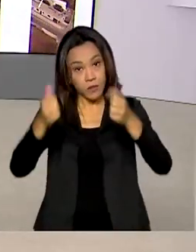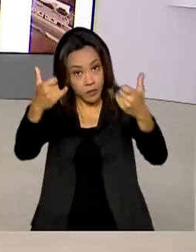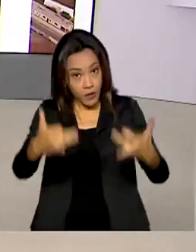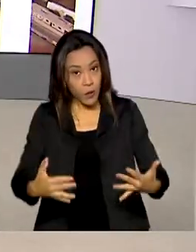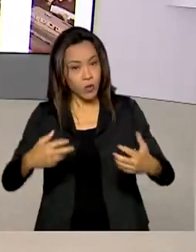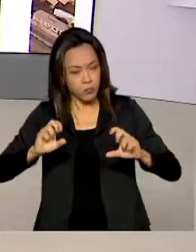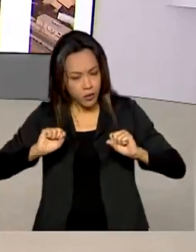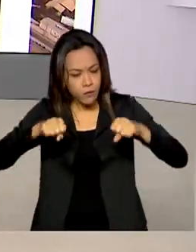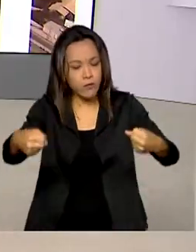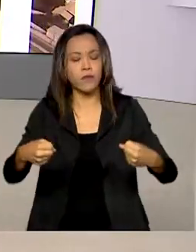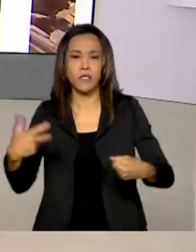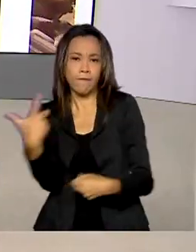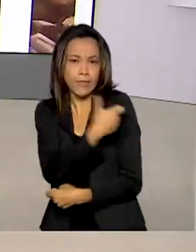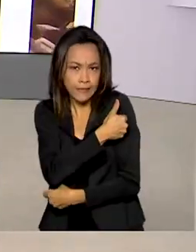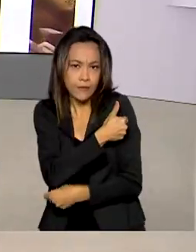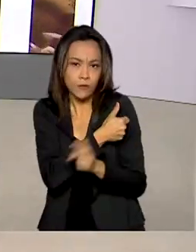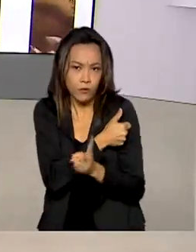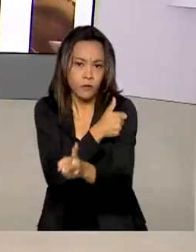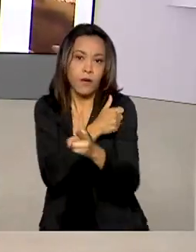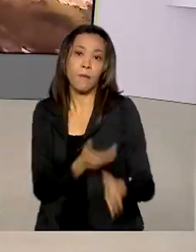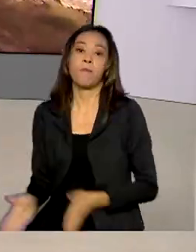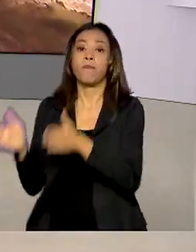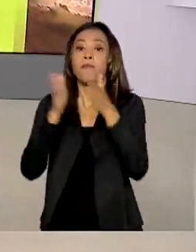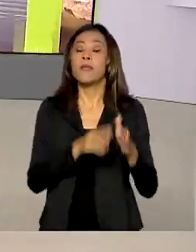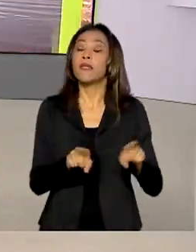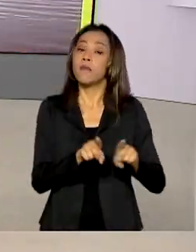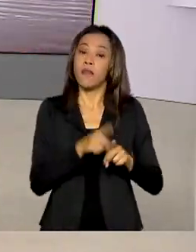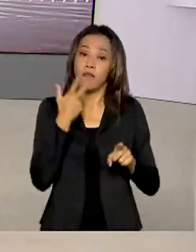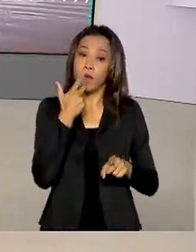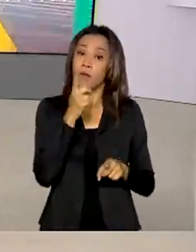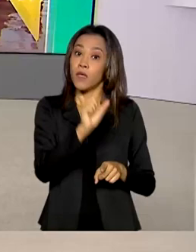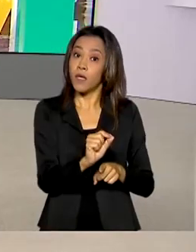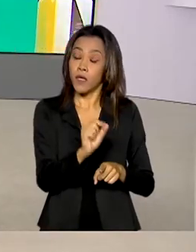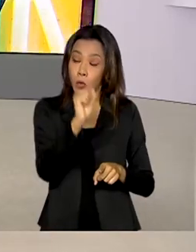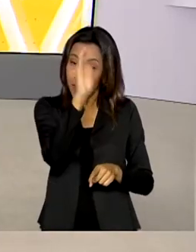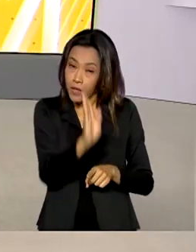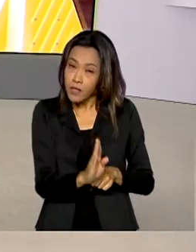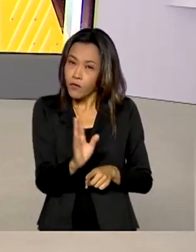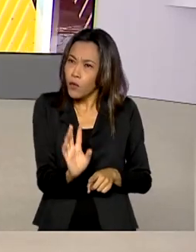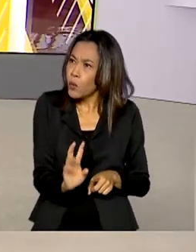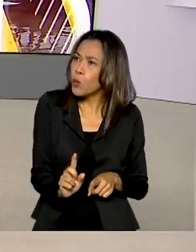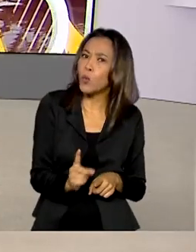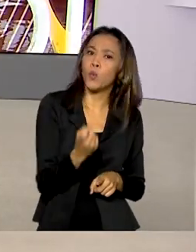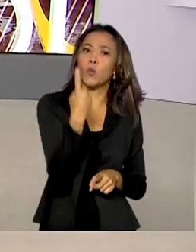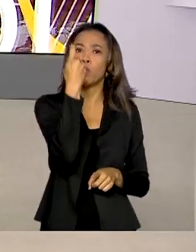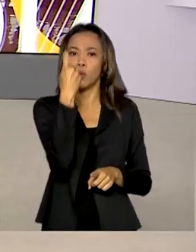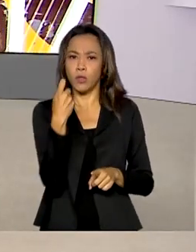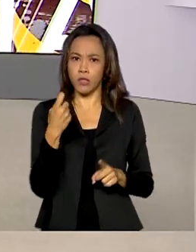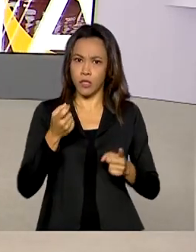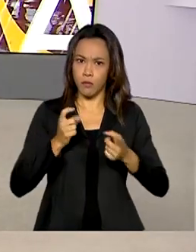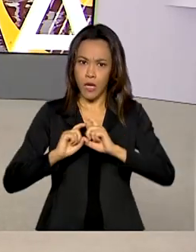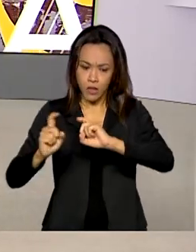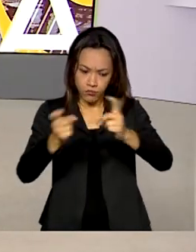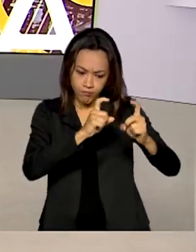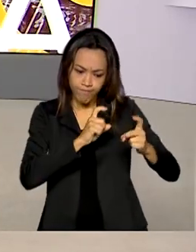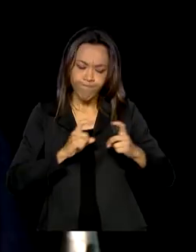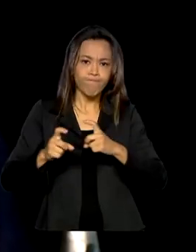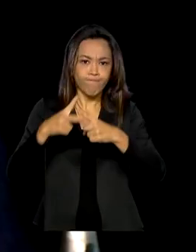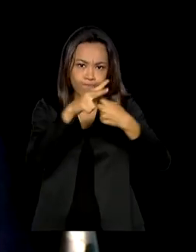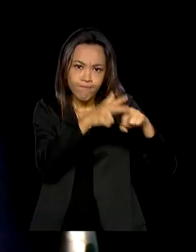Já o ministro da Economia afirmou que o Brasil é o único país que acelerou reformas estruturais no meio de uma pandemia.